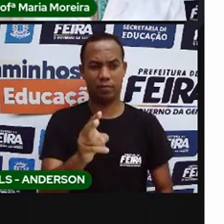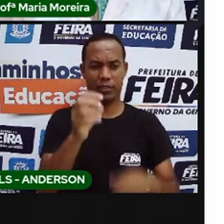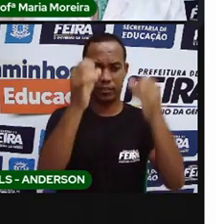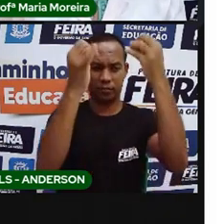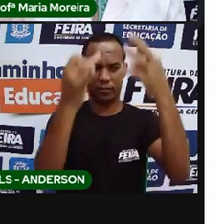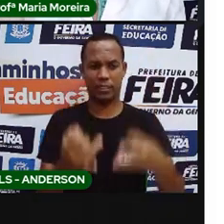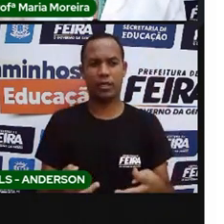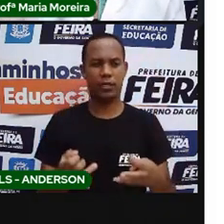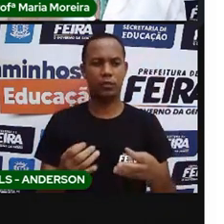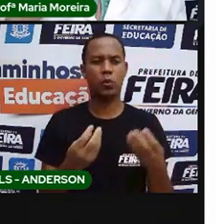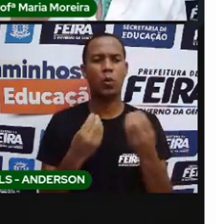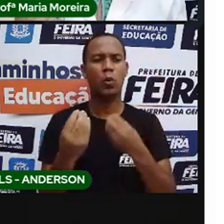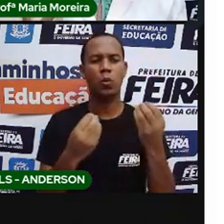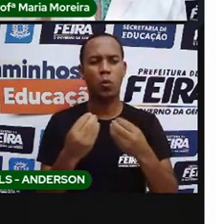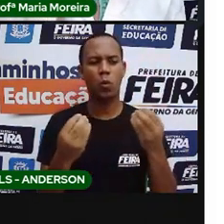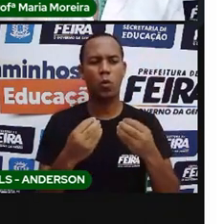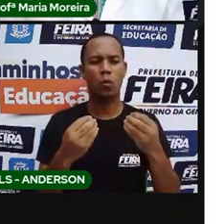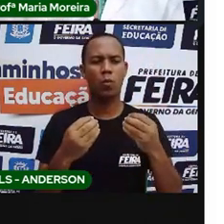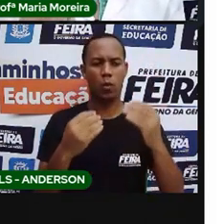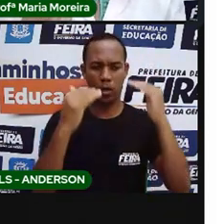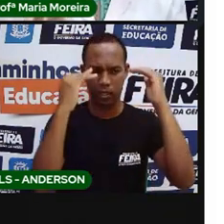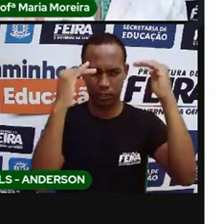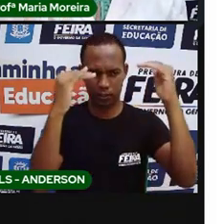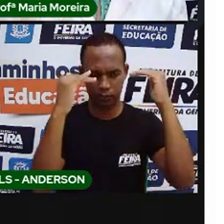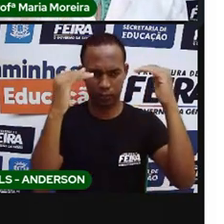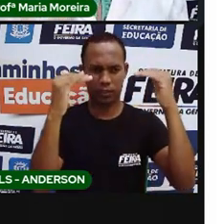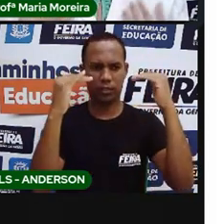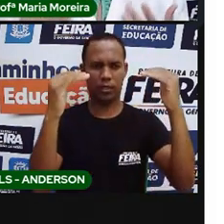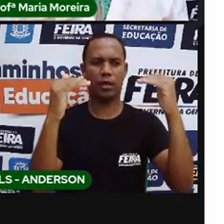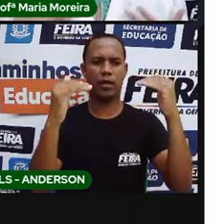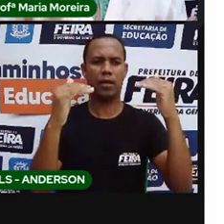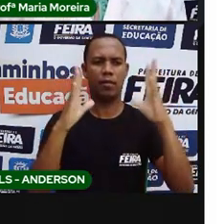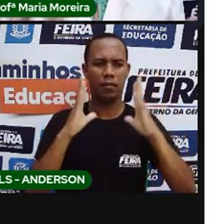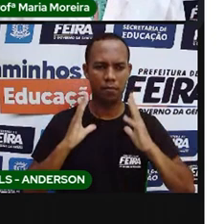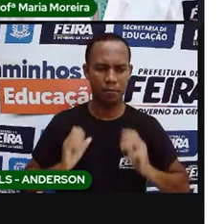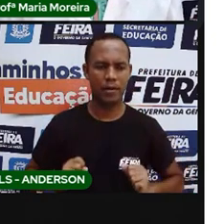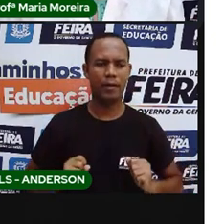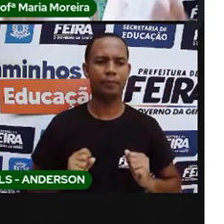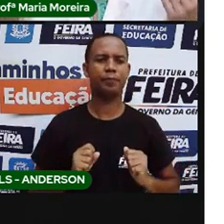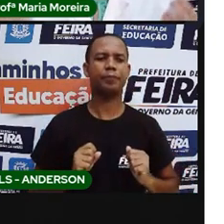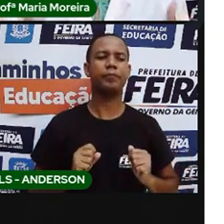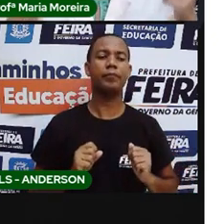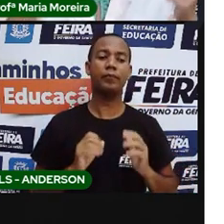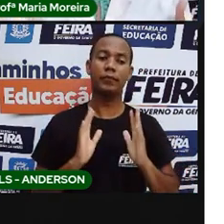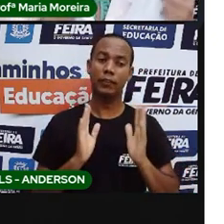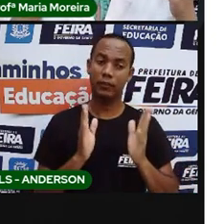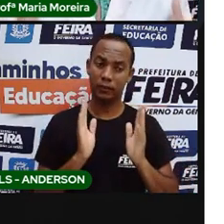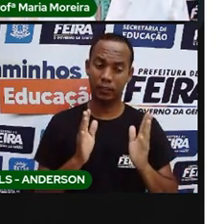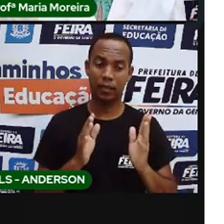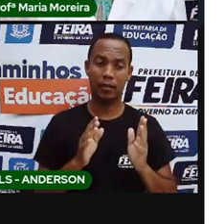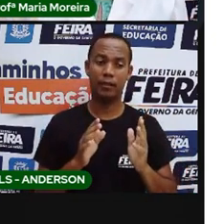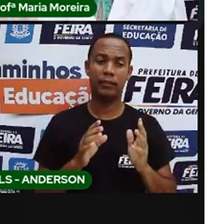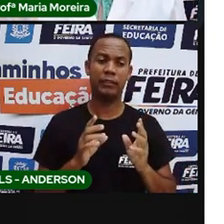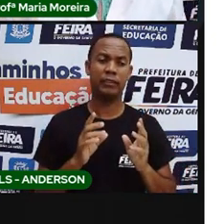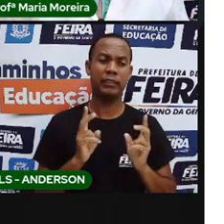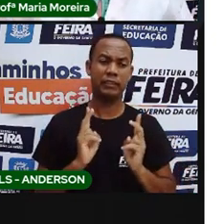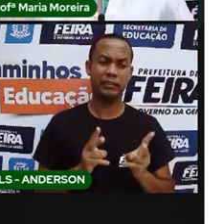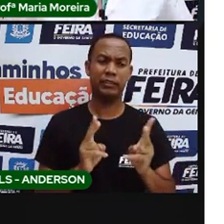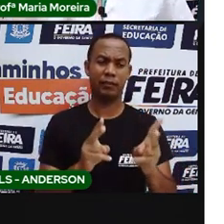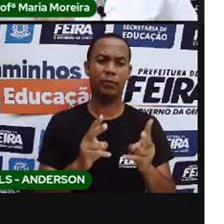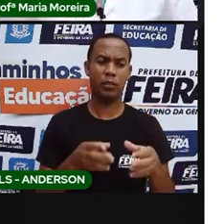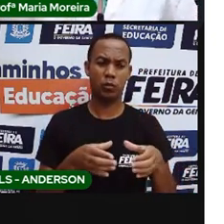serviço público, que a gente respeitar, a não poluir. Então, isso os indígenas já fazem, ó, desde sempre.